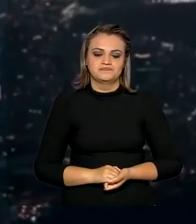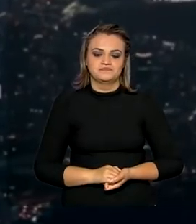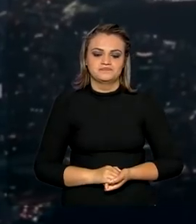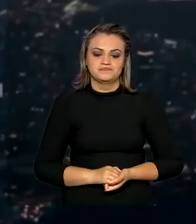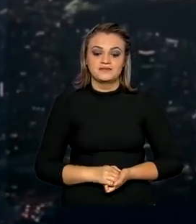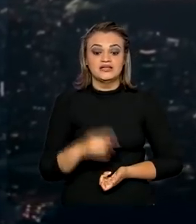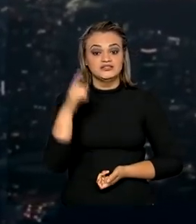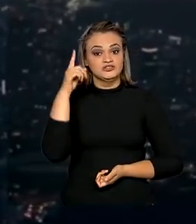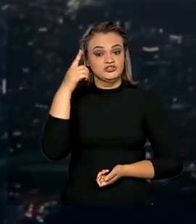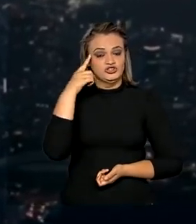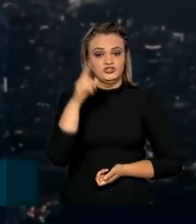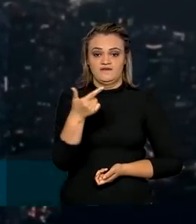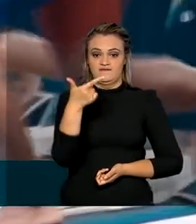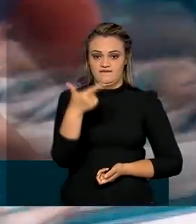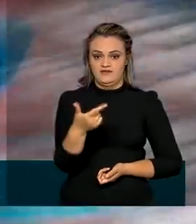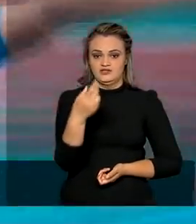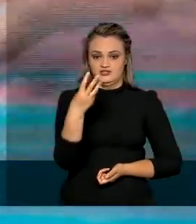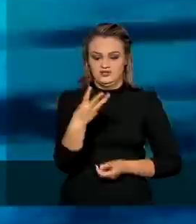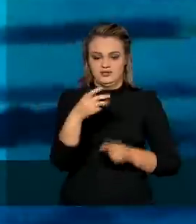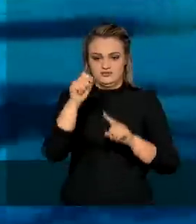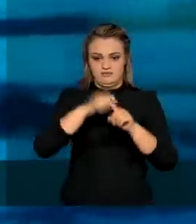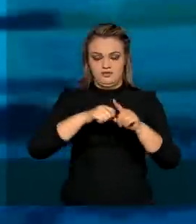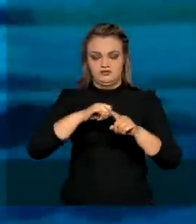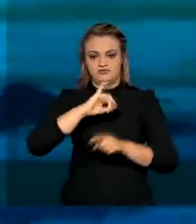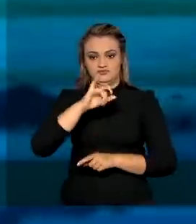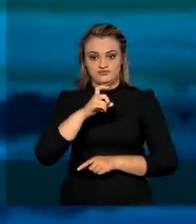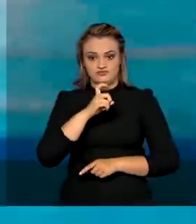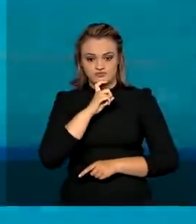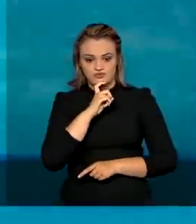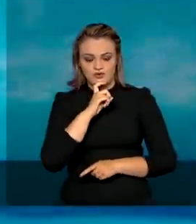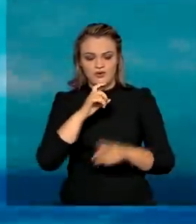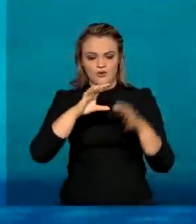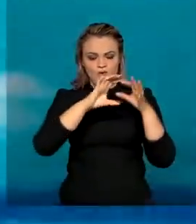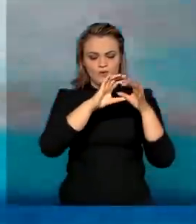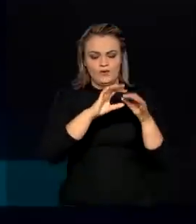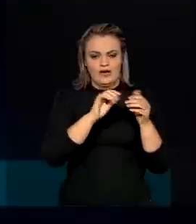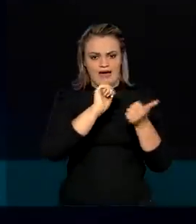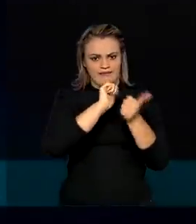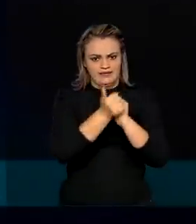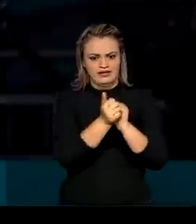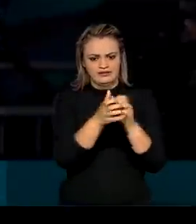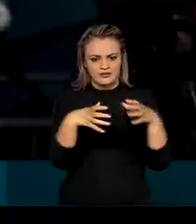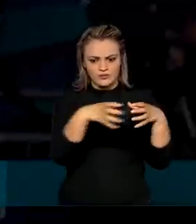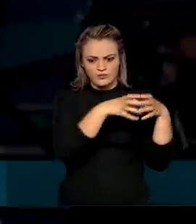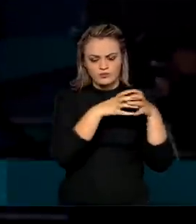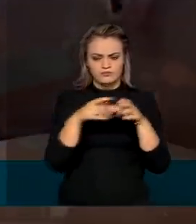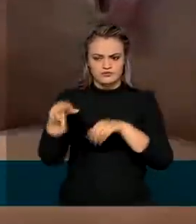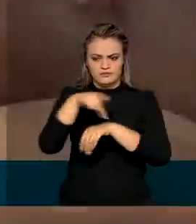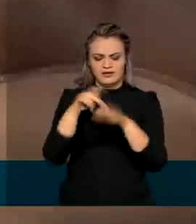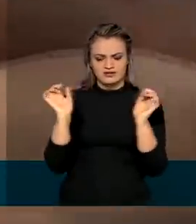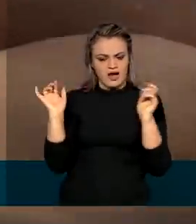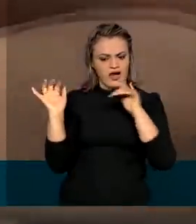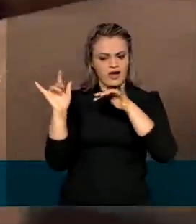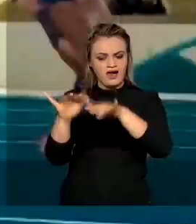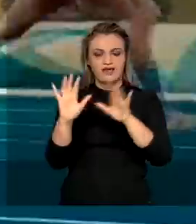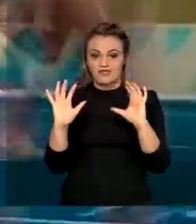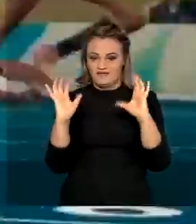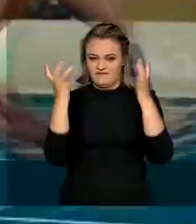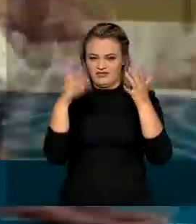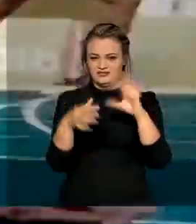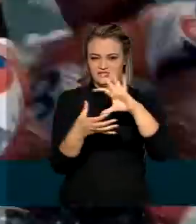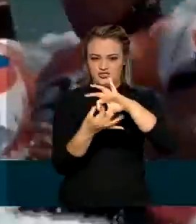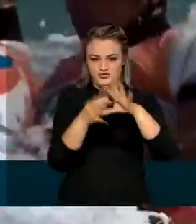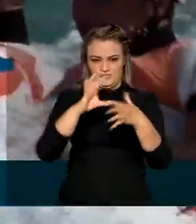No dia 23 de julho, quando atletas de mais de 200 países se encontrarem na festa de abertura dos Jogos